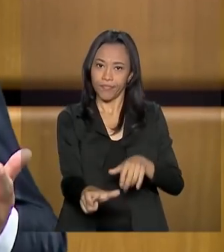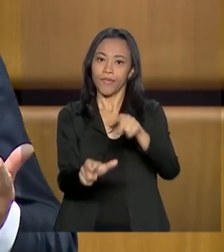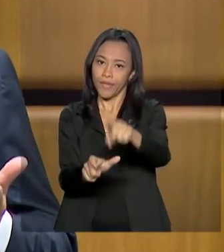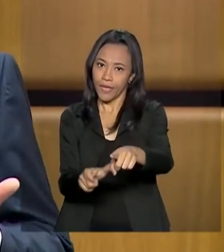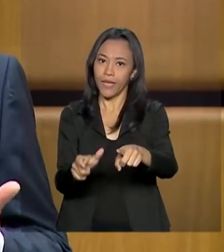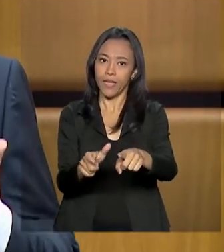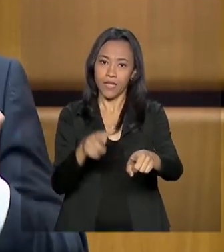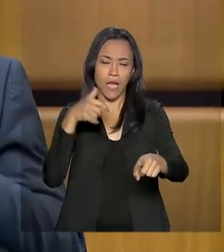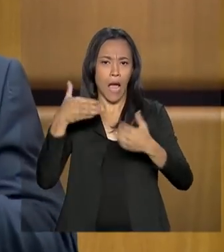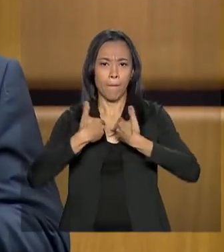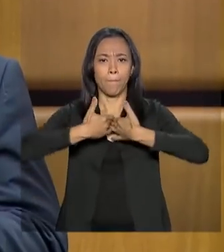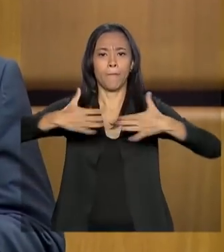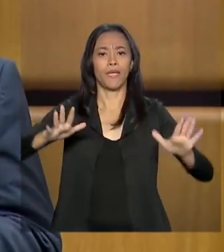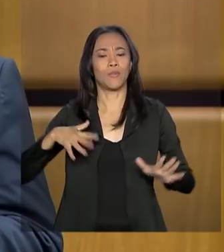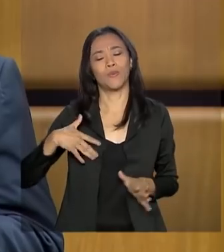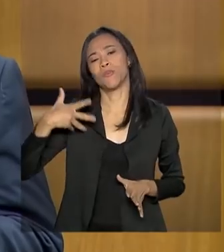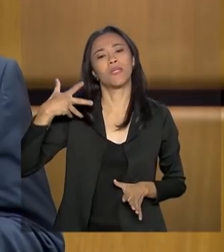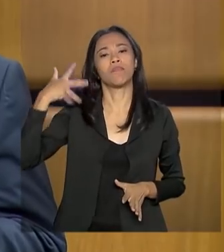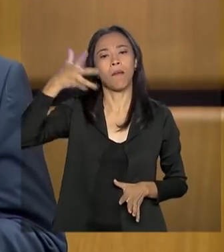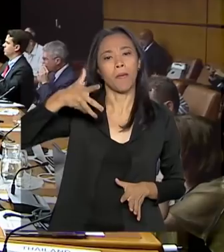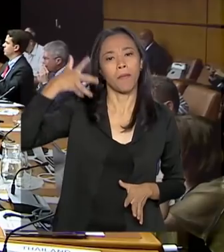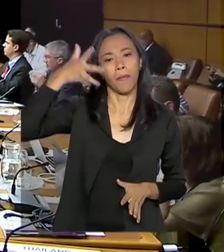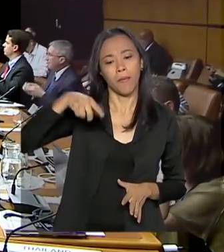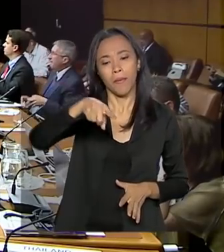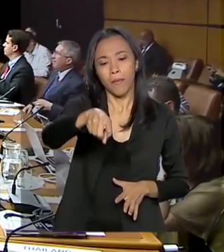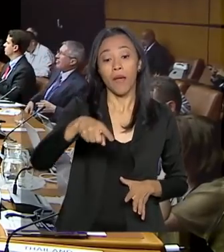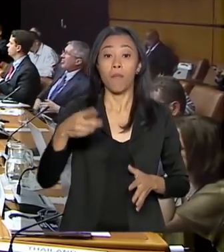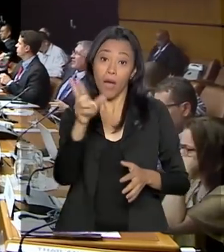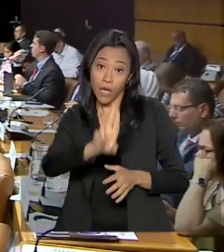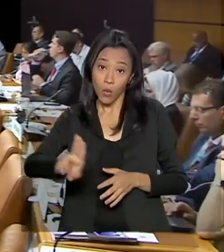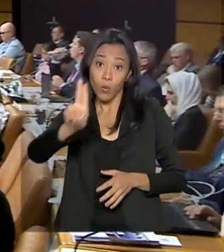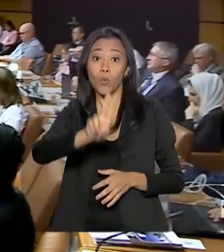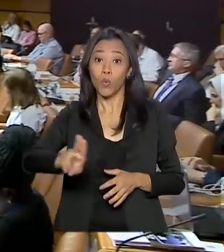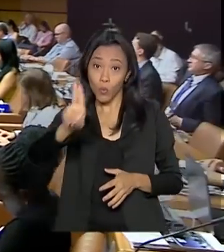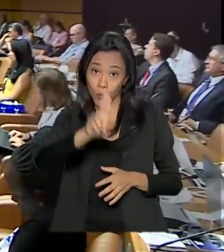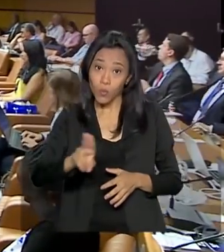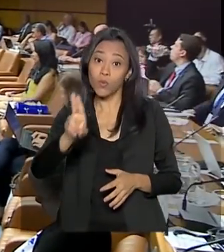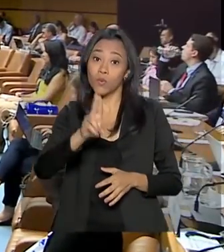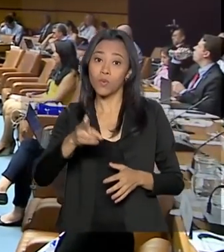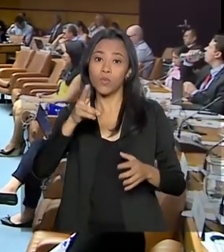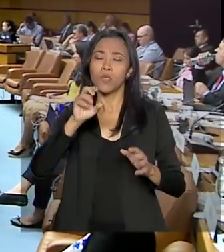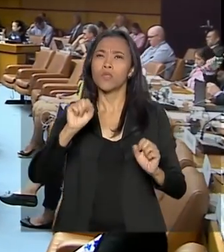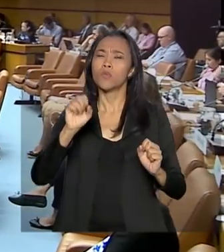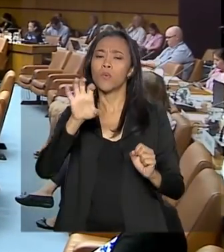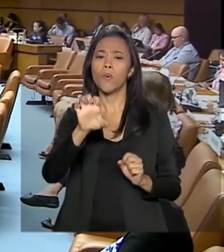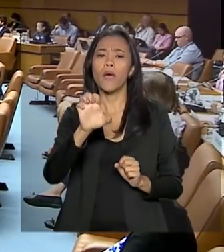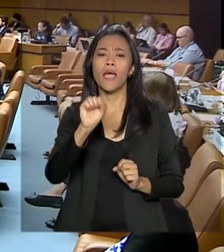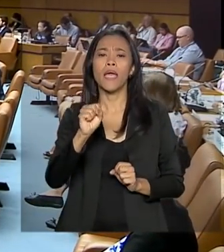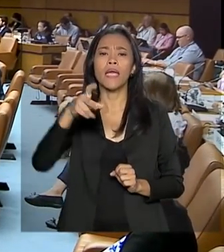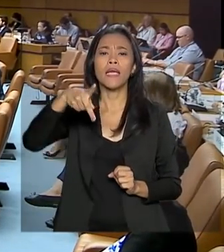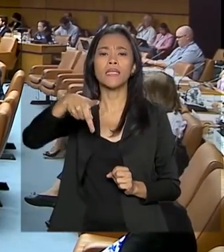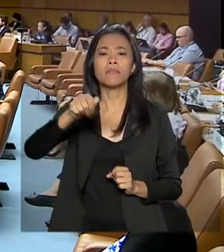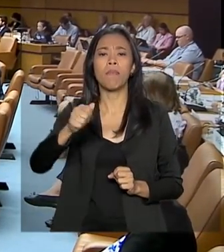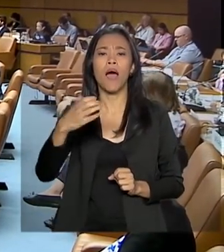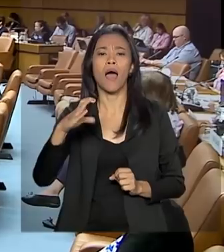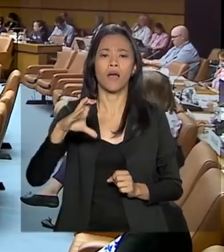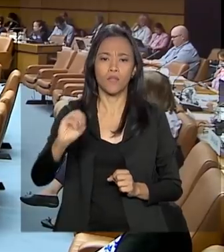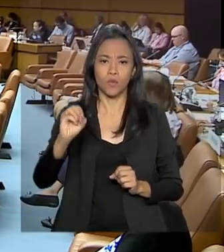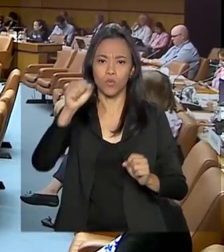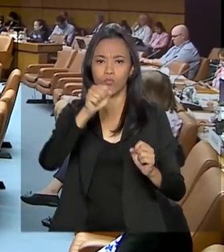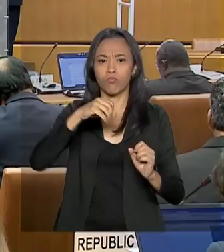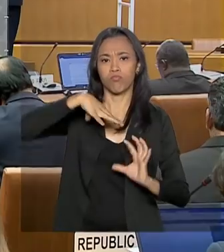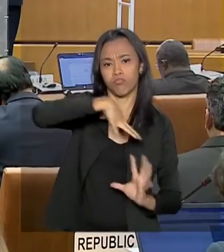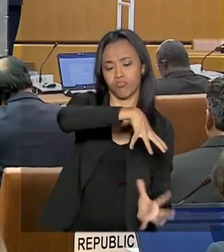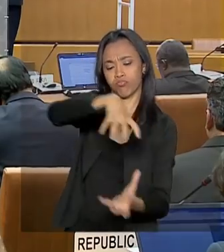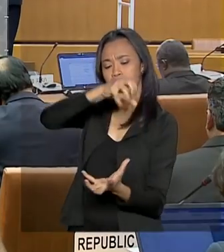deixou na abertura da sessão do Comitê para usos pacíficos do espaço exterior. O evento foi na sede da